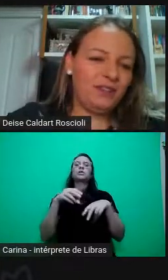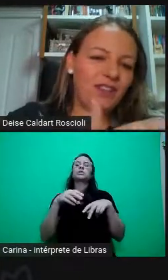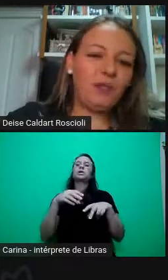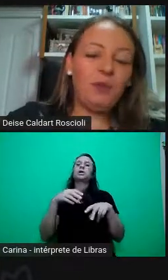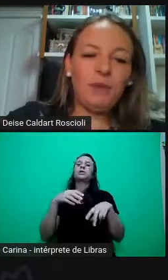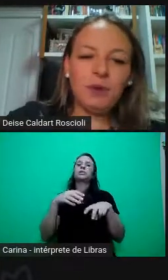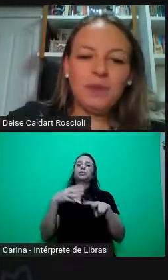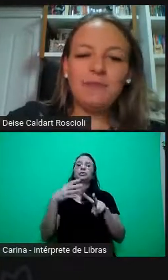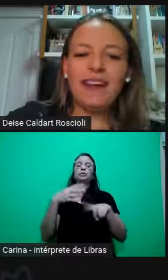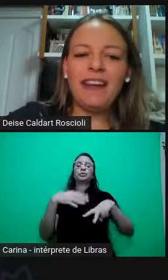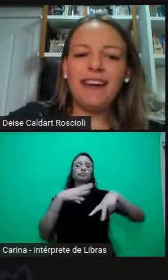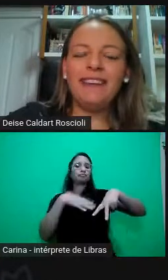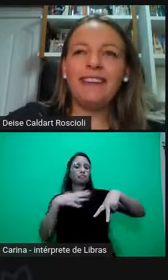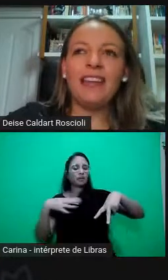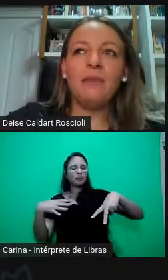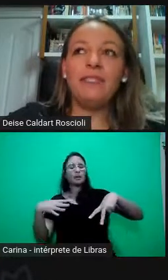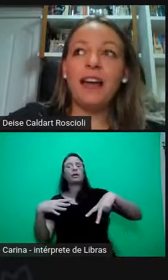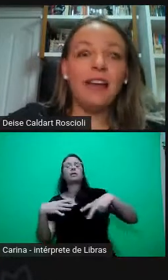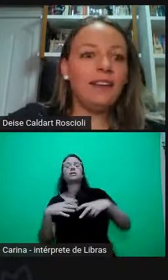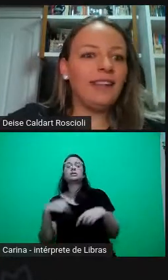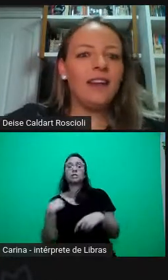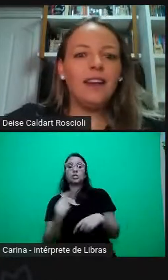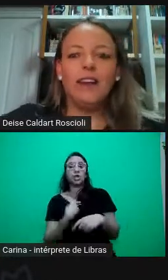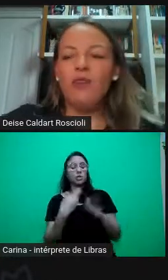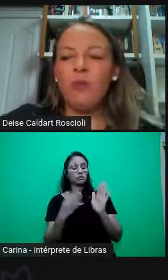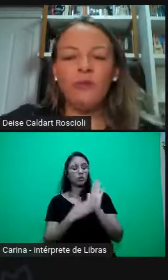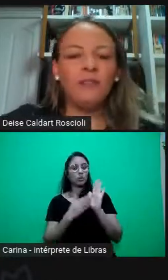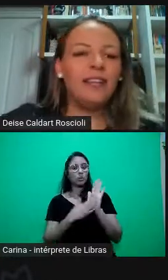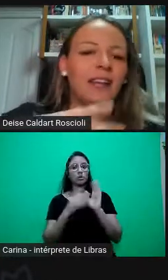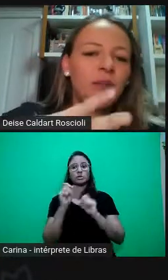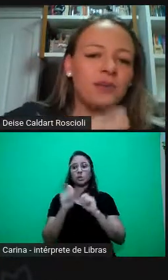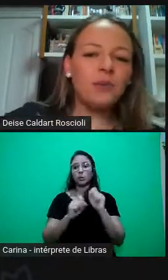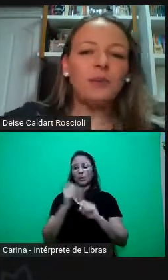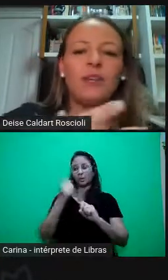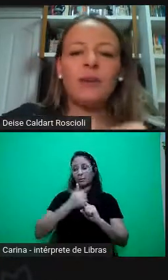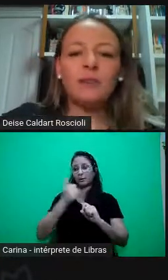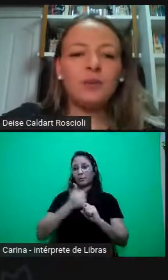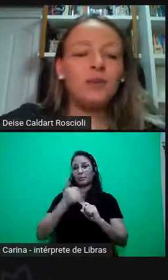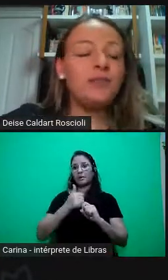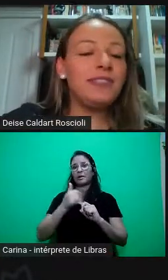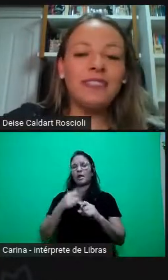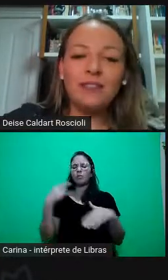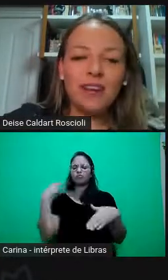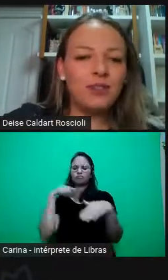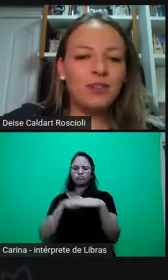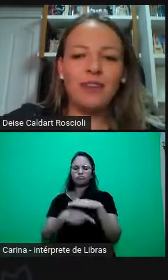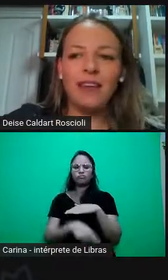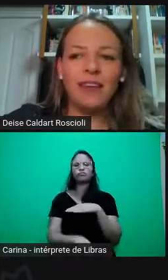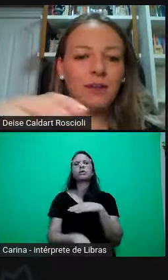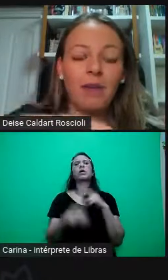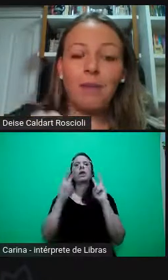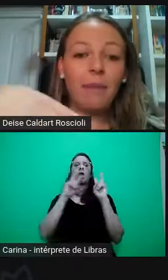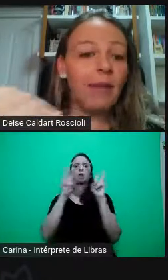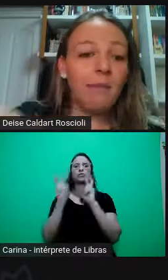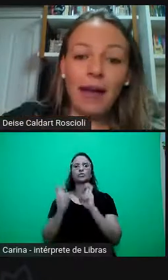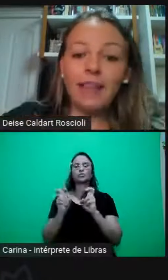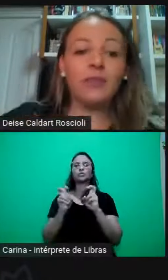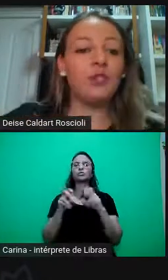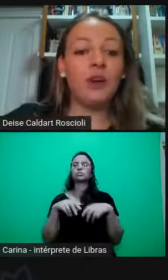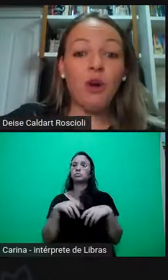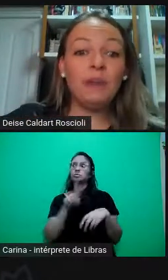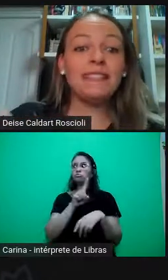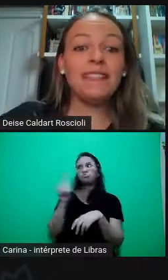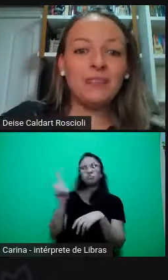que a gente propôs para ela, que ela me disse, ah, né, vou aprofundar tal assunto, tal assunto, e eu disse, não, Kátia, é bem